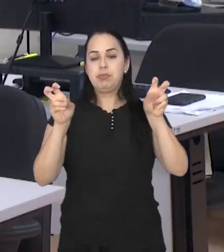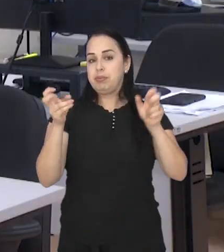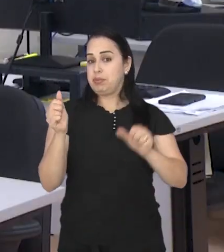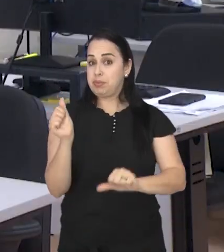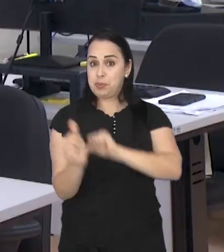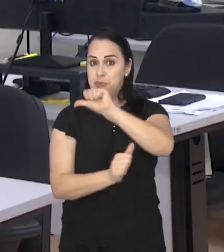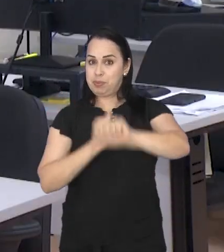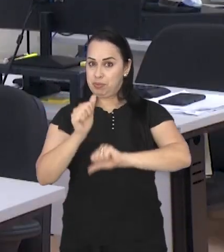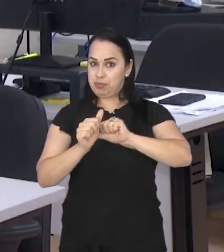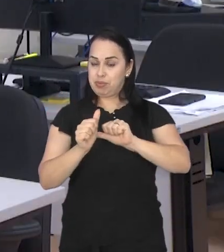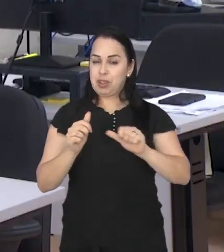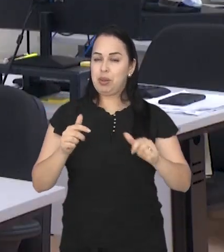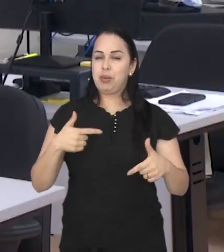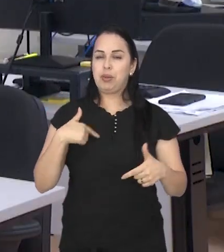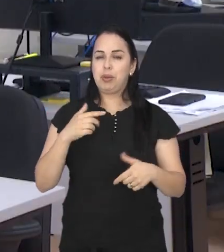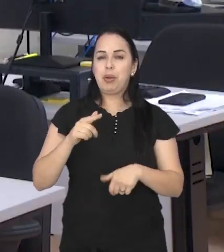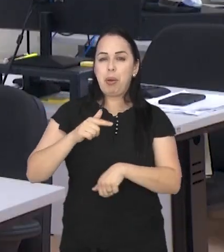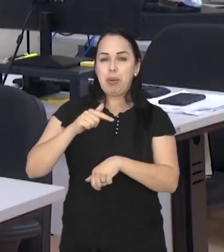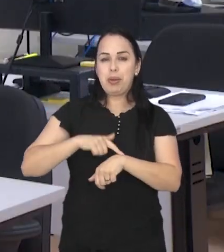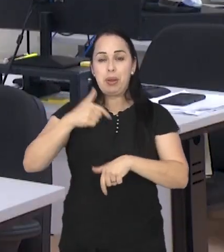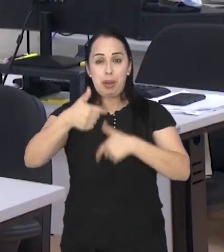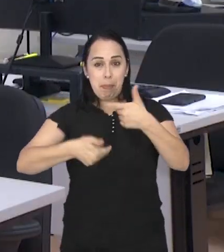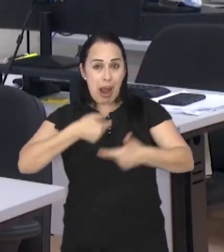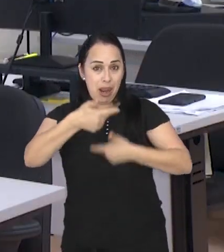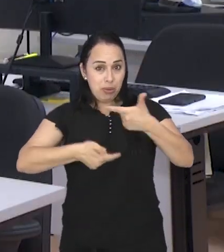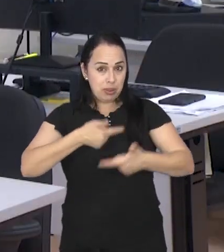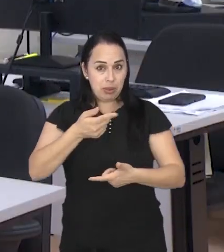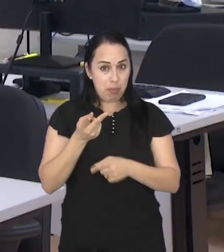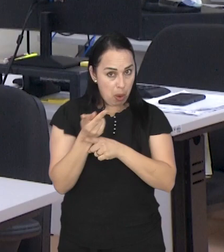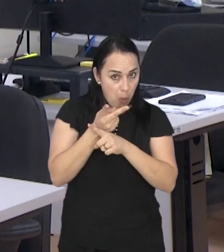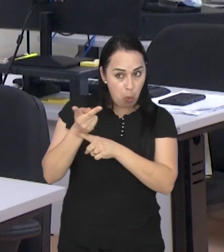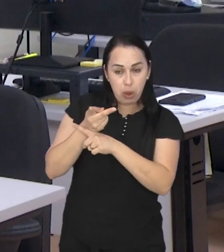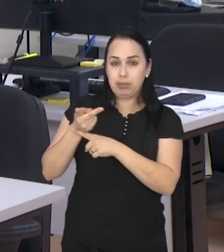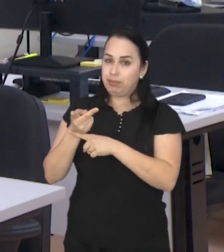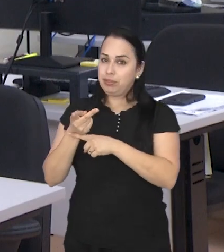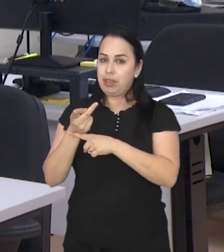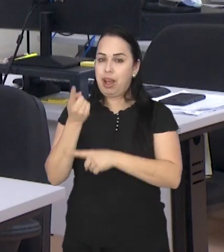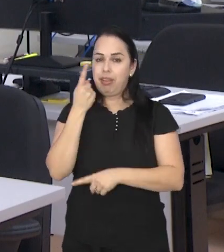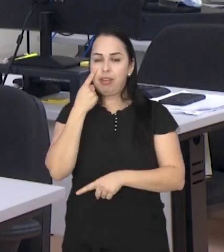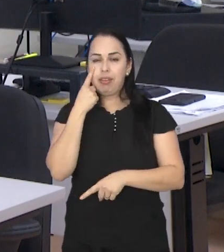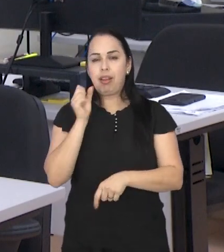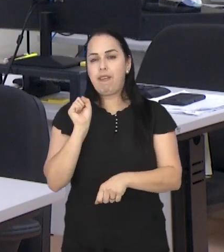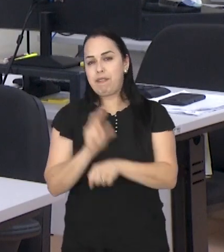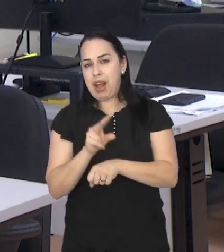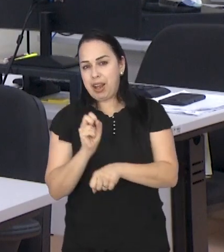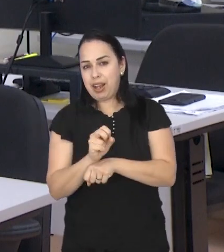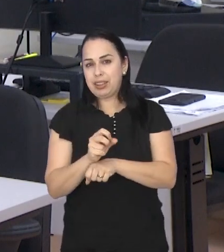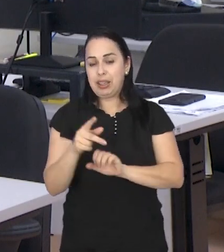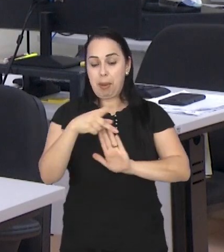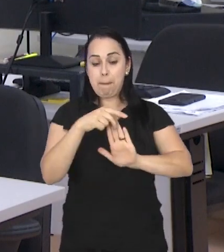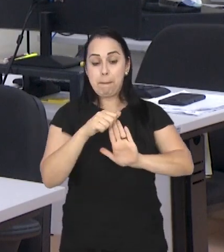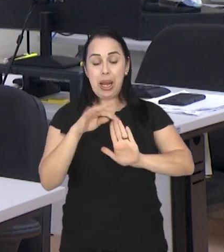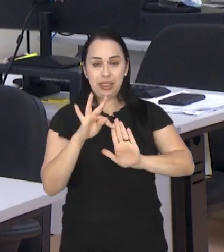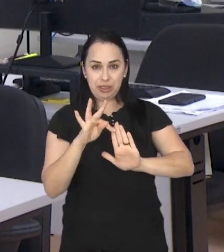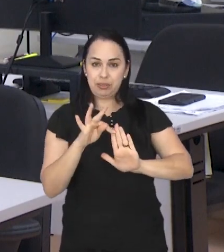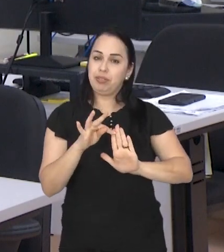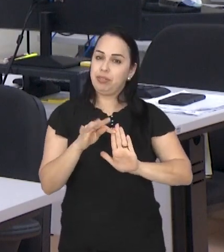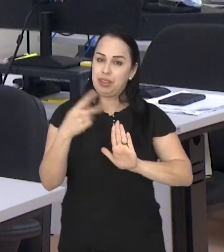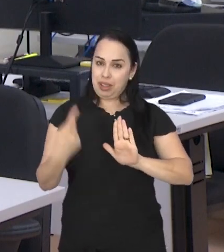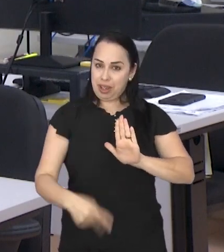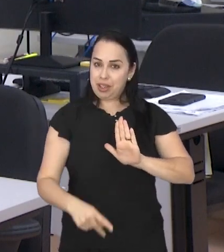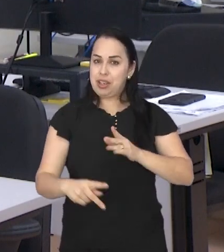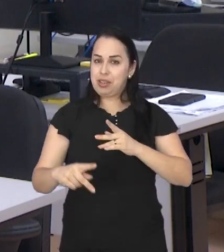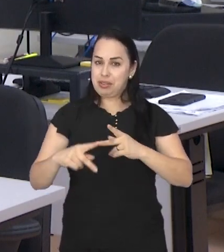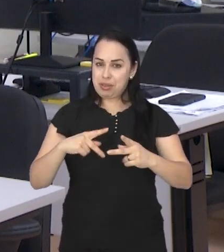mudamos um pouco de assunto para falar de emprego. Se você está à procura de trabalho, fique ligado nas vagas disponíveis no Pate de São José,